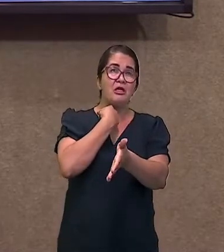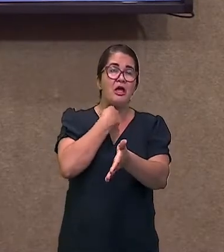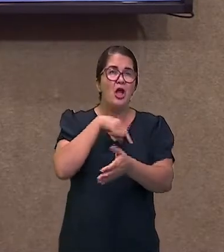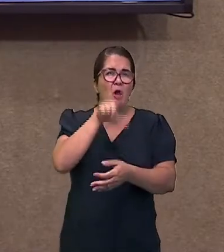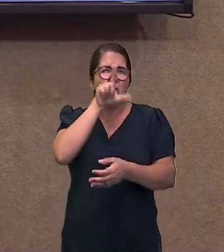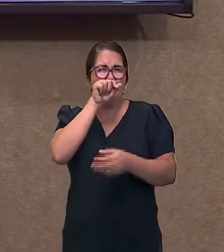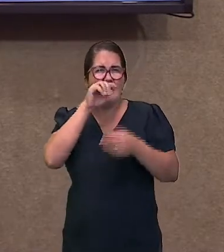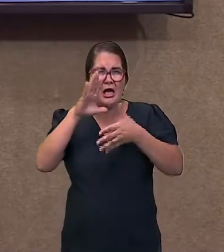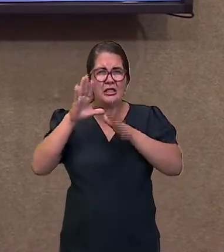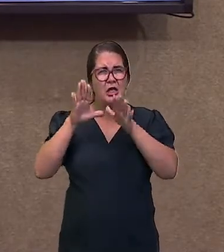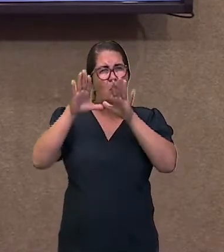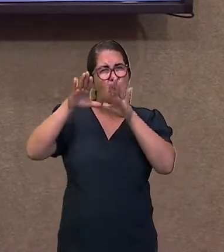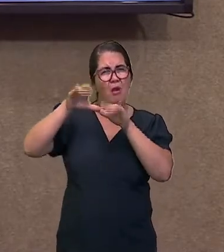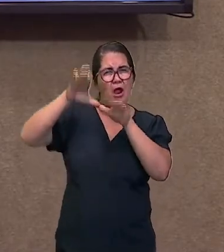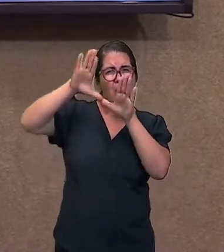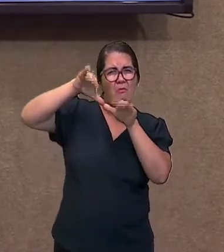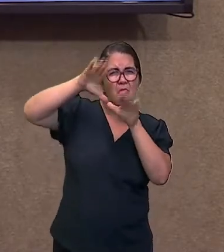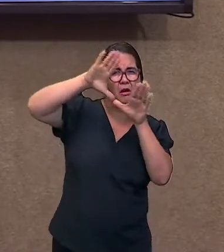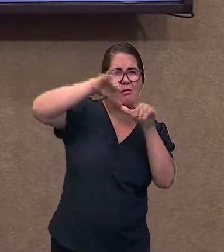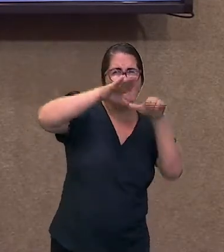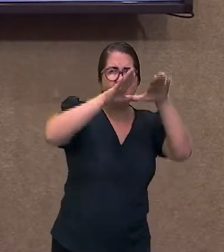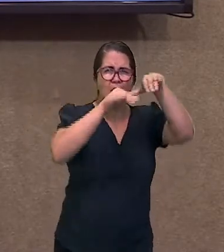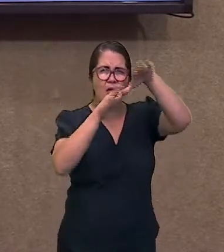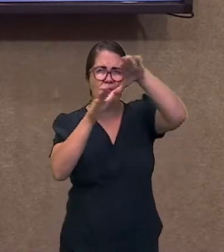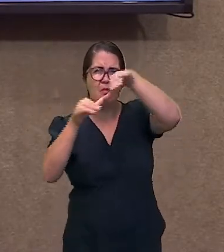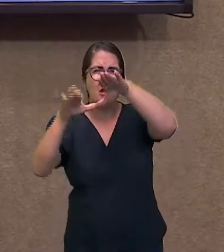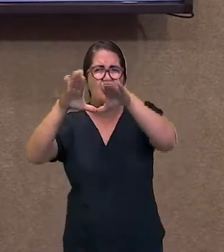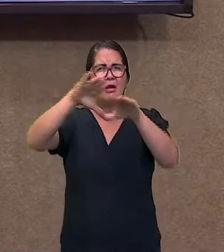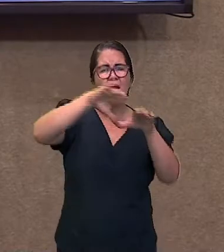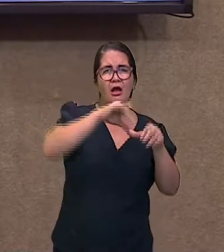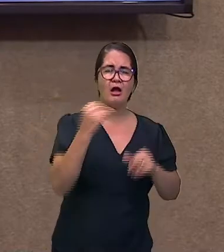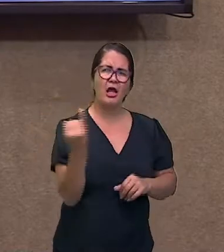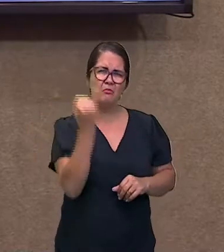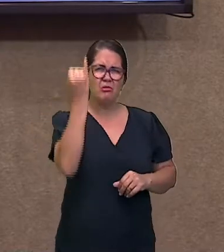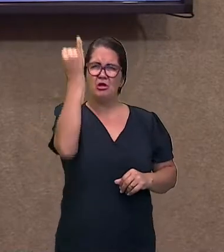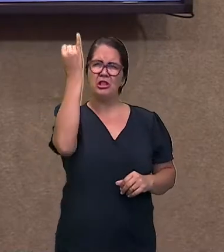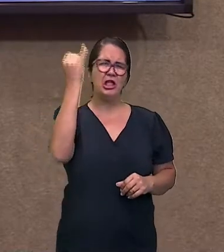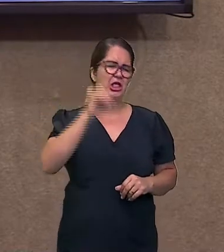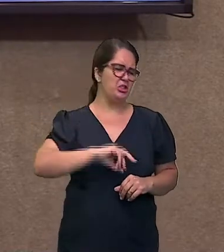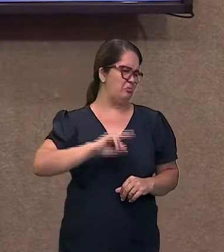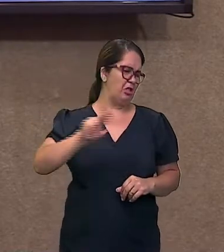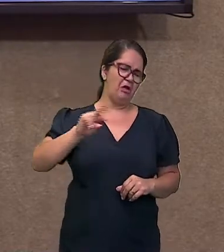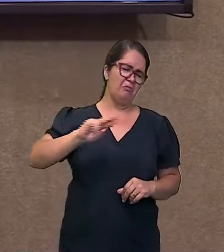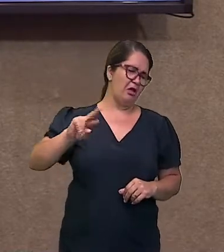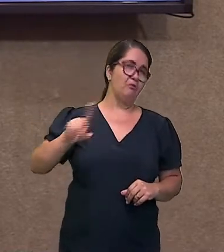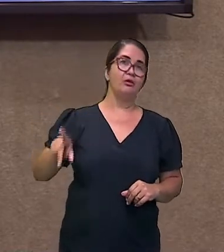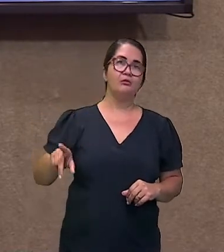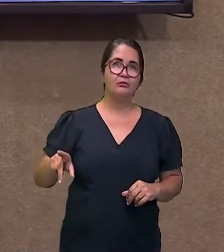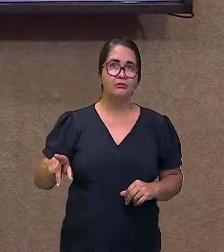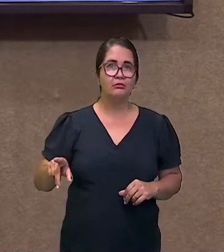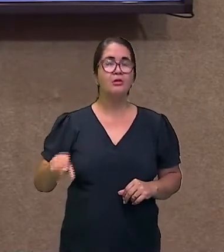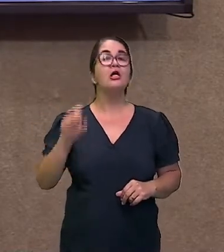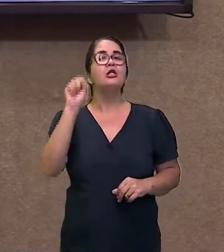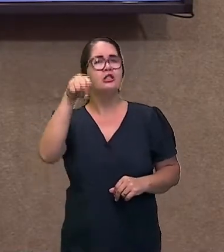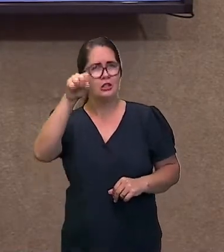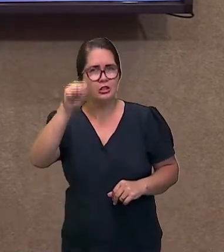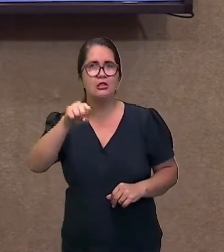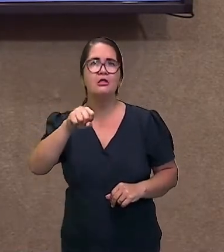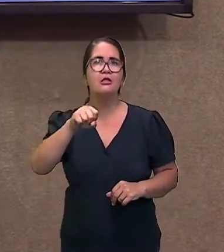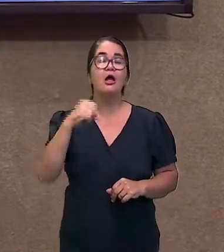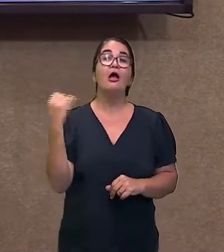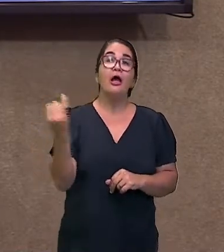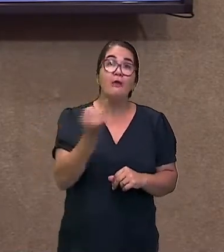Muitas vezes nós não temos a noção do quão importante é o outro ser vivo